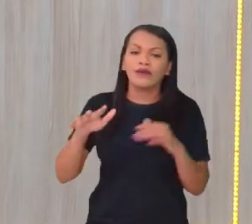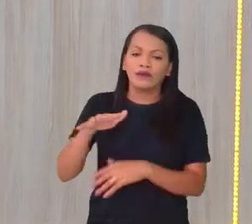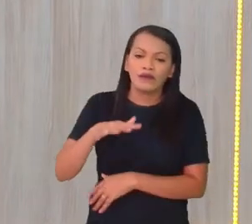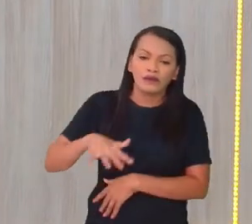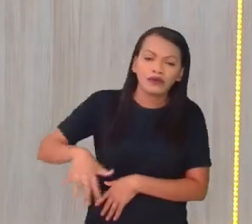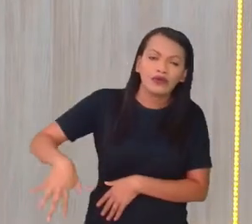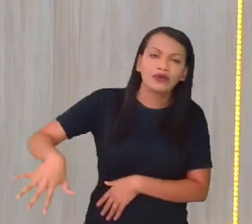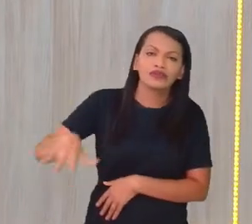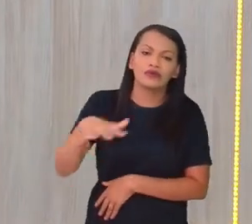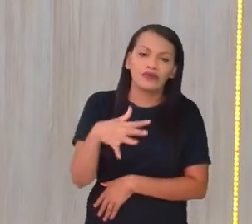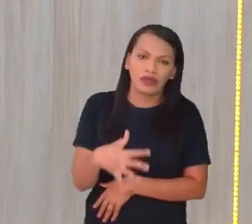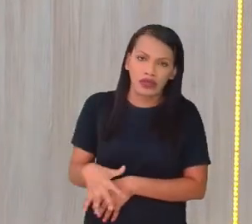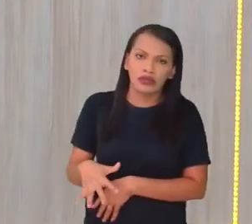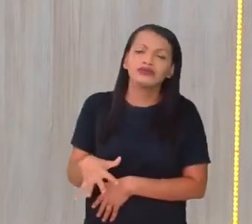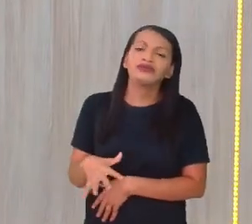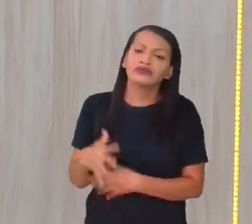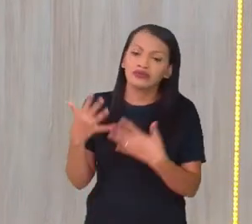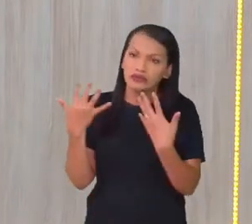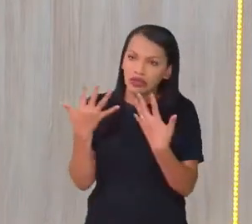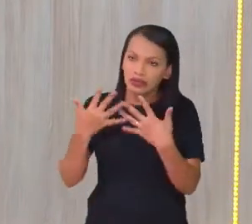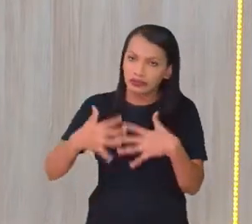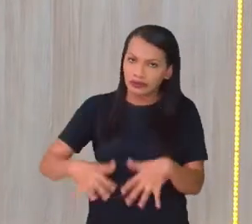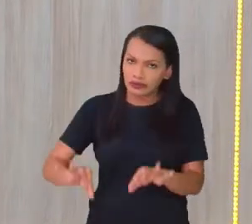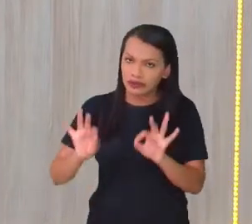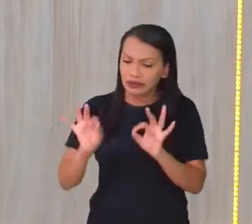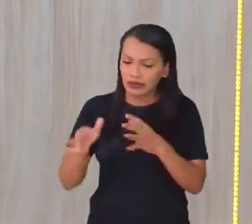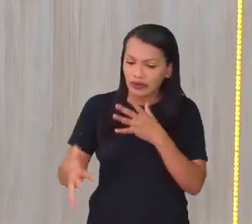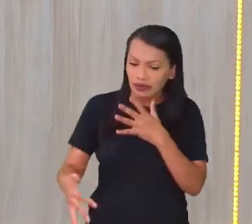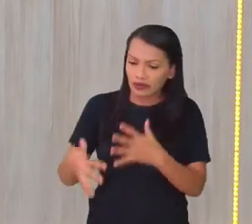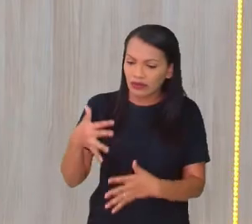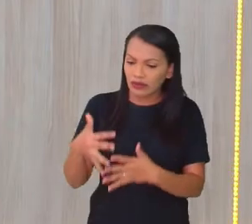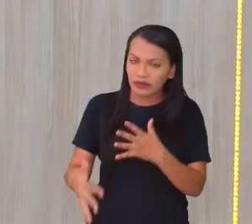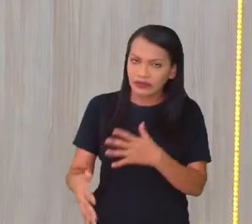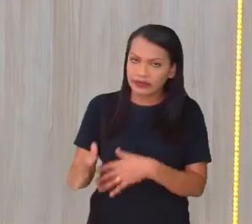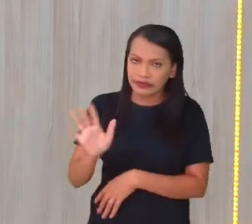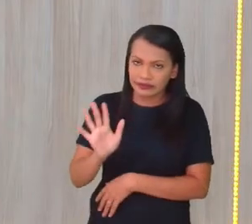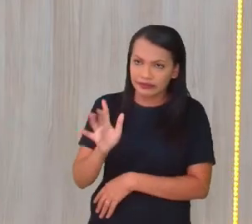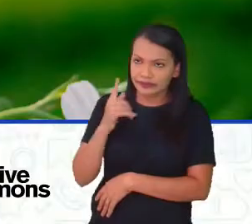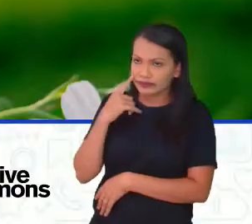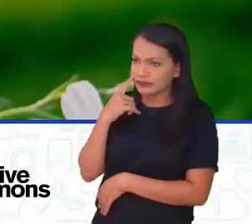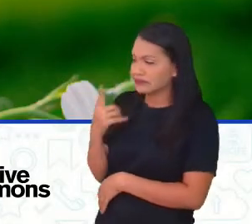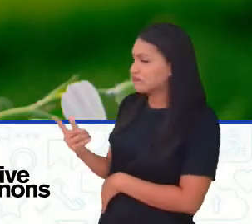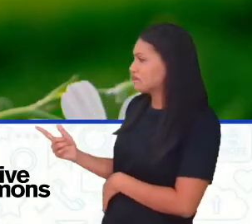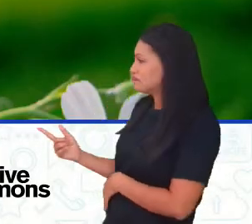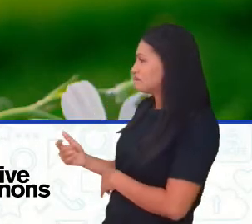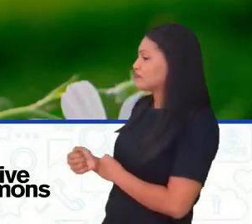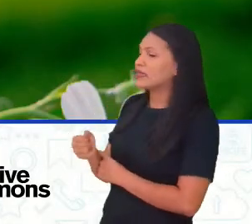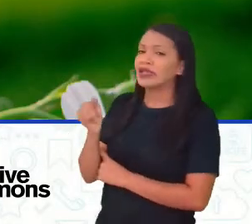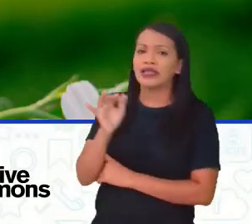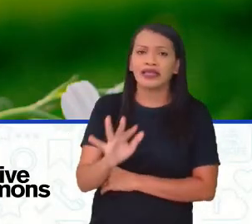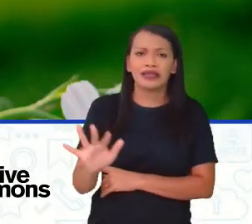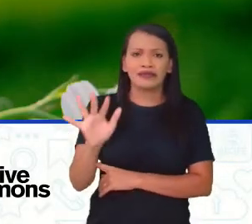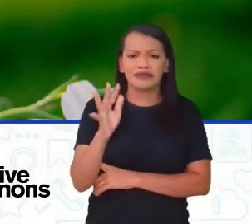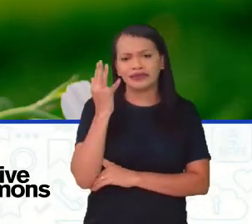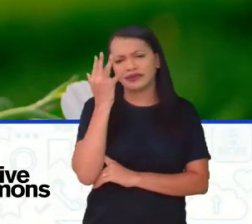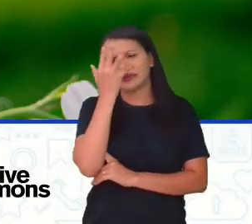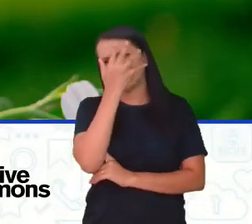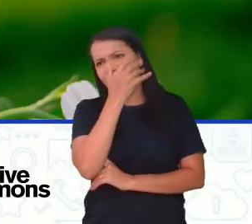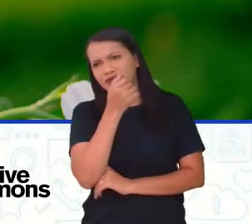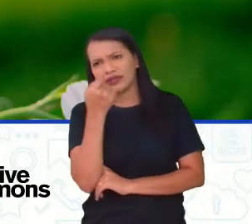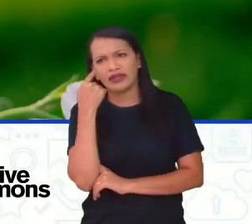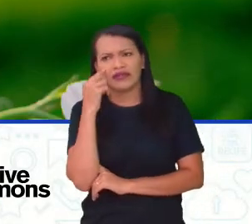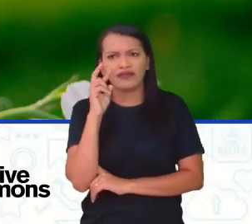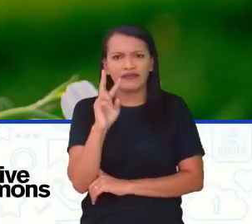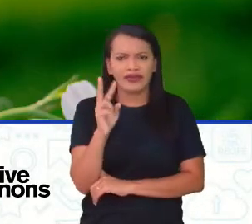natural. Não confunde, olha aqui a imagem, professora. Que imagem linda. Você vê lá o fundo, o